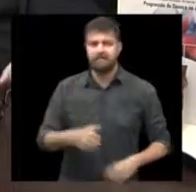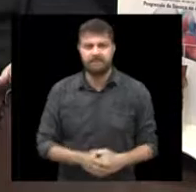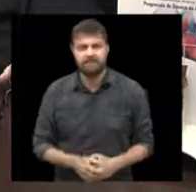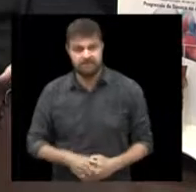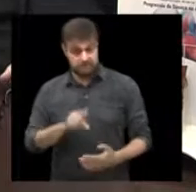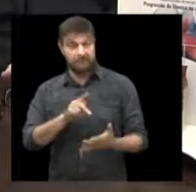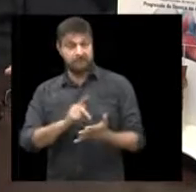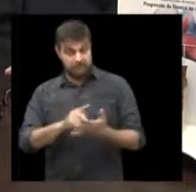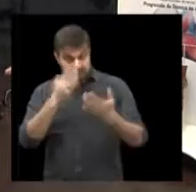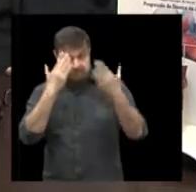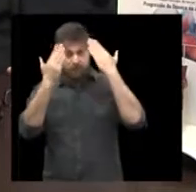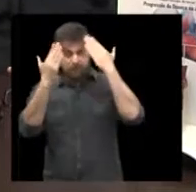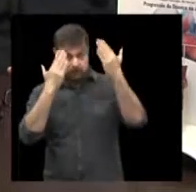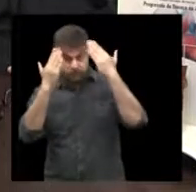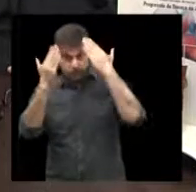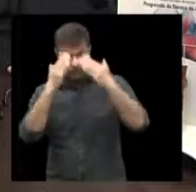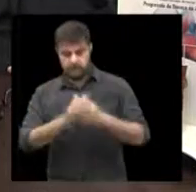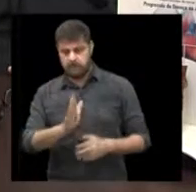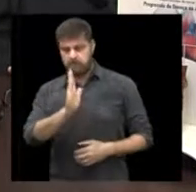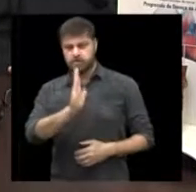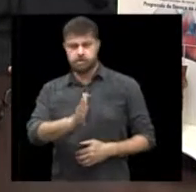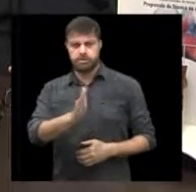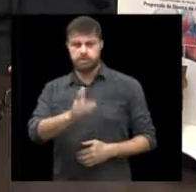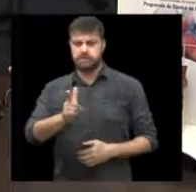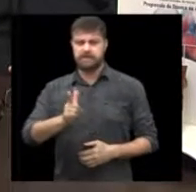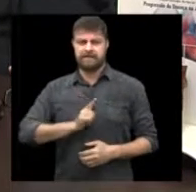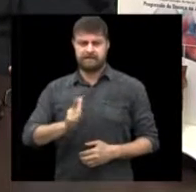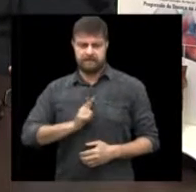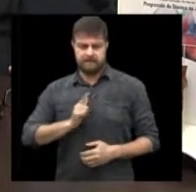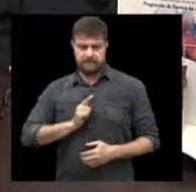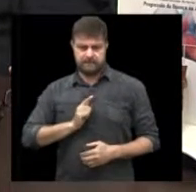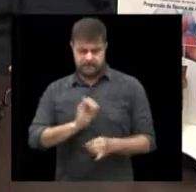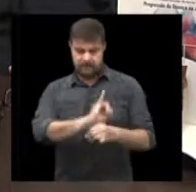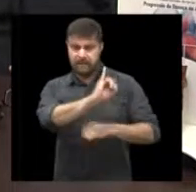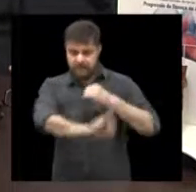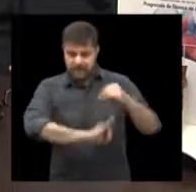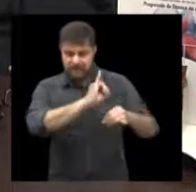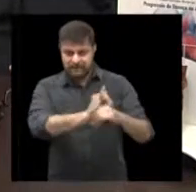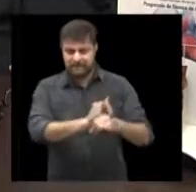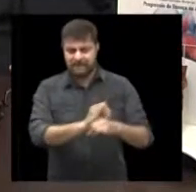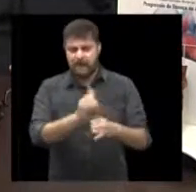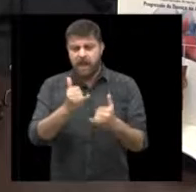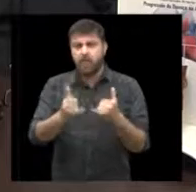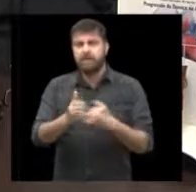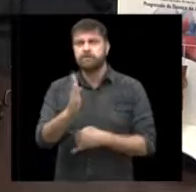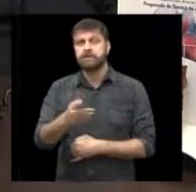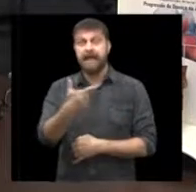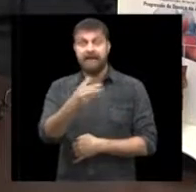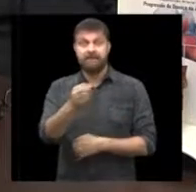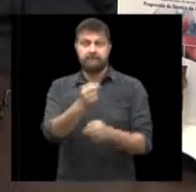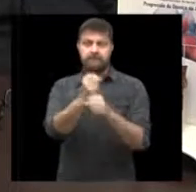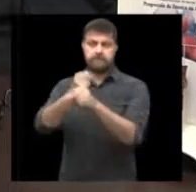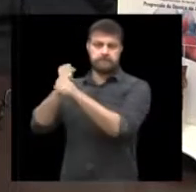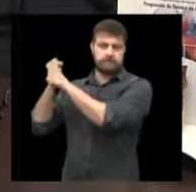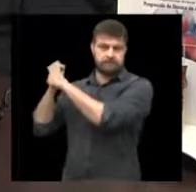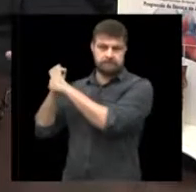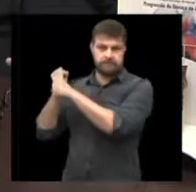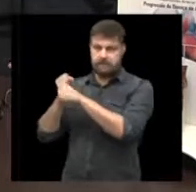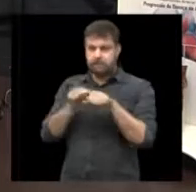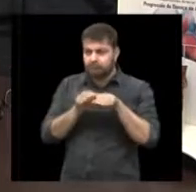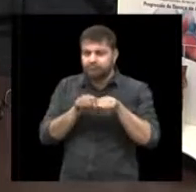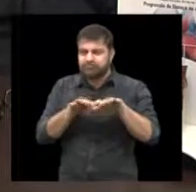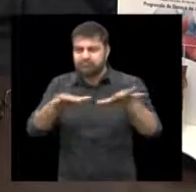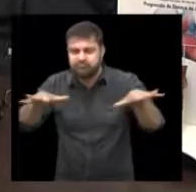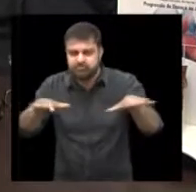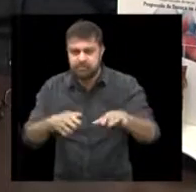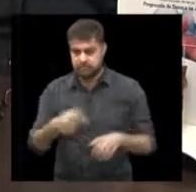Realmente, a psicologia, ela já existe, esse atendimento online, há quase 20 anos. Só que ela é muito pouco propagada. Não